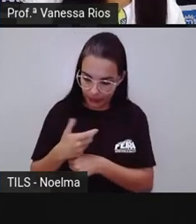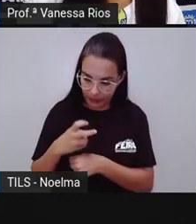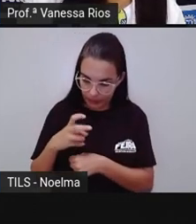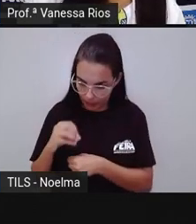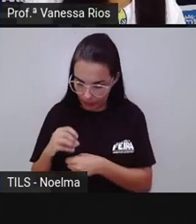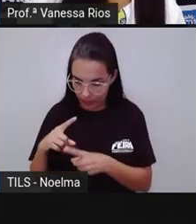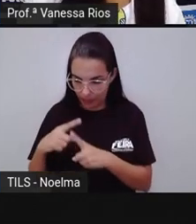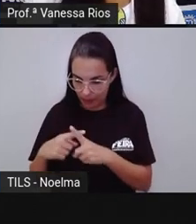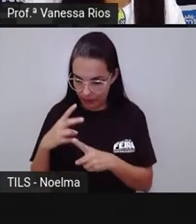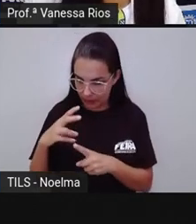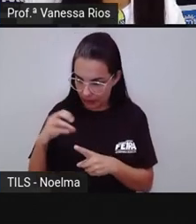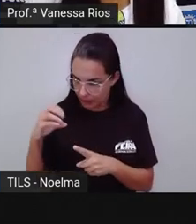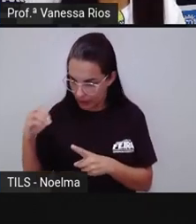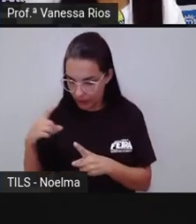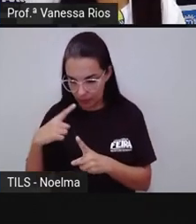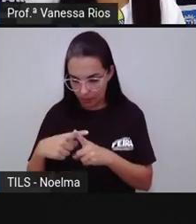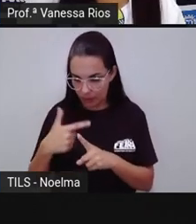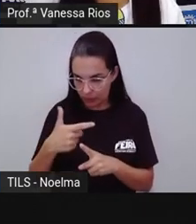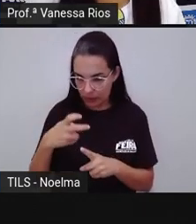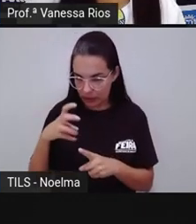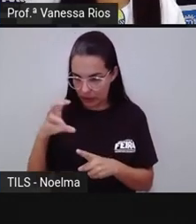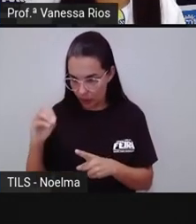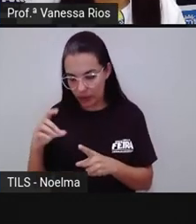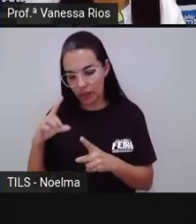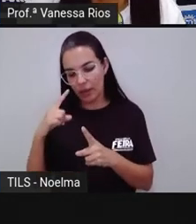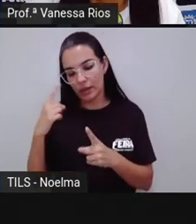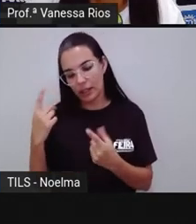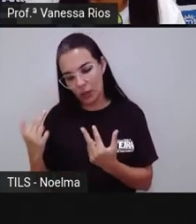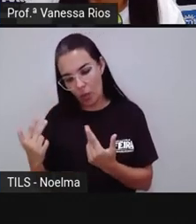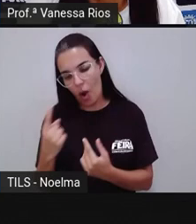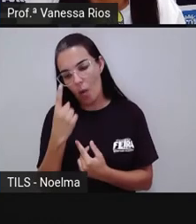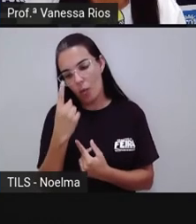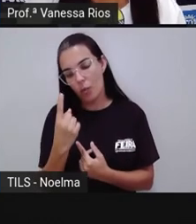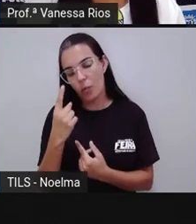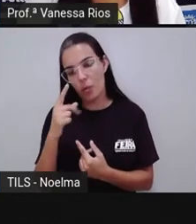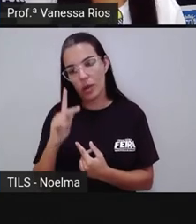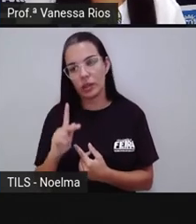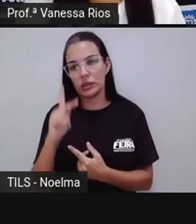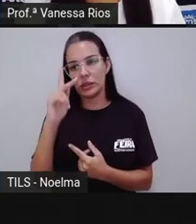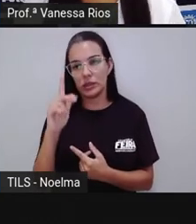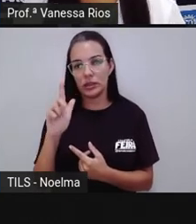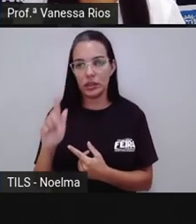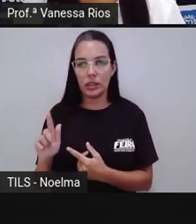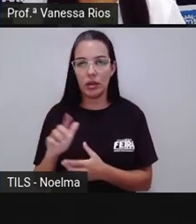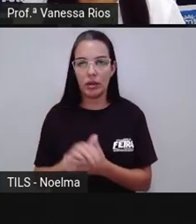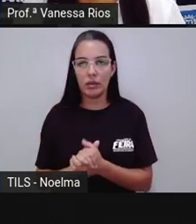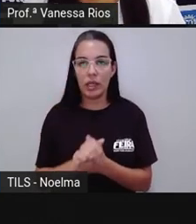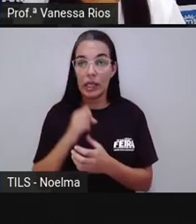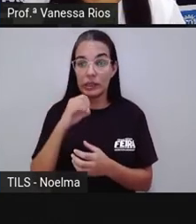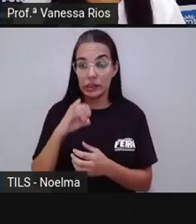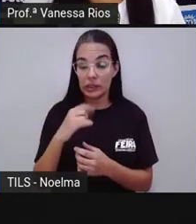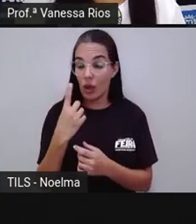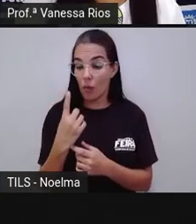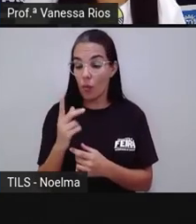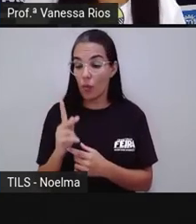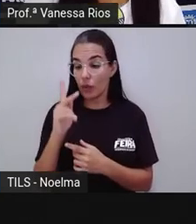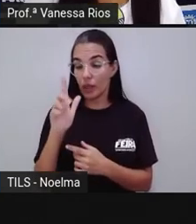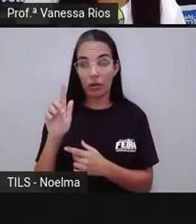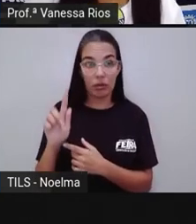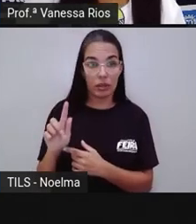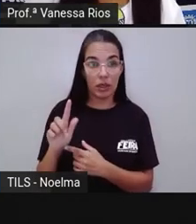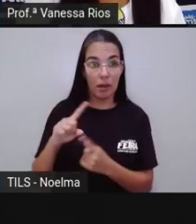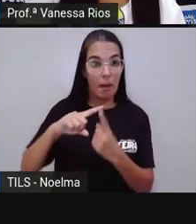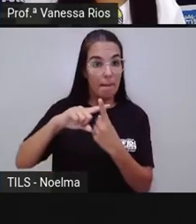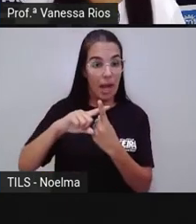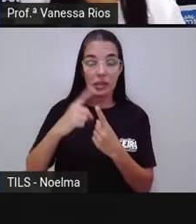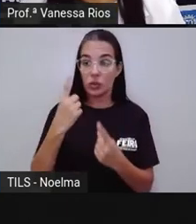mais 250 mil gramas, que equivale a 1 quilograma. E quando eu junto aqui, ó, 1 quilograma da primeira